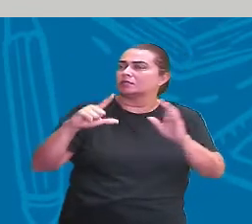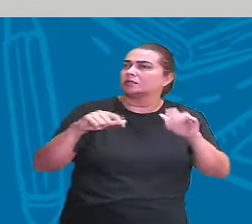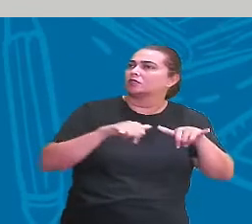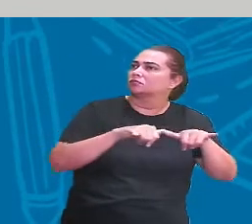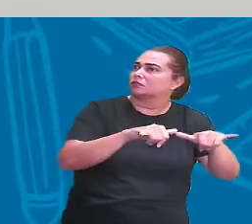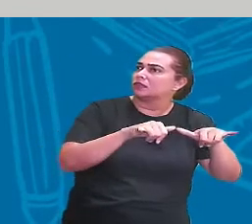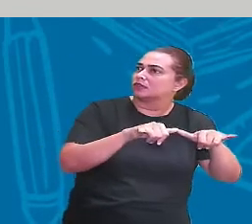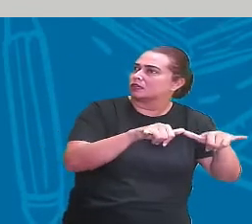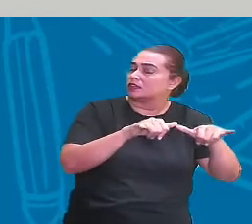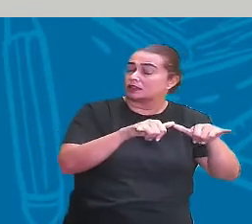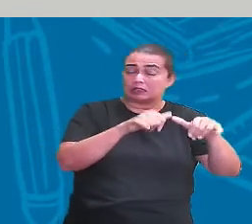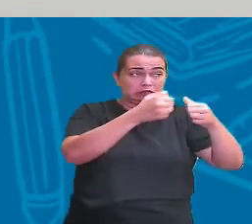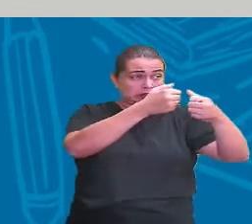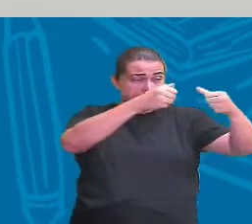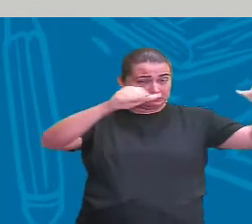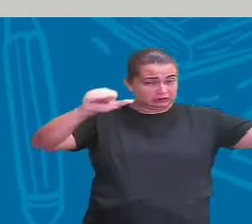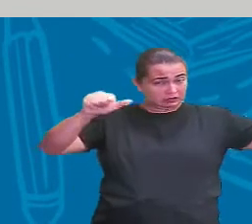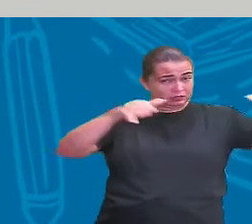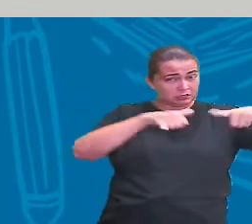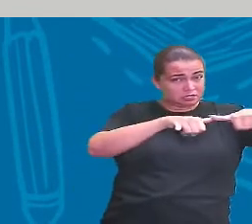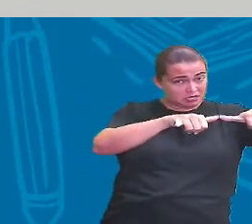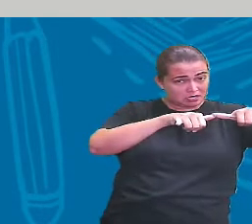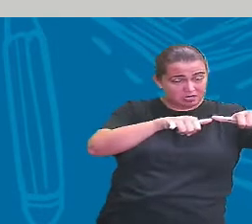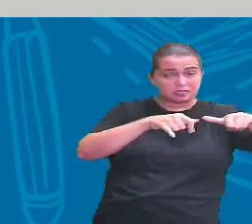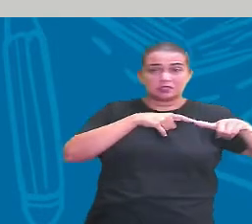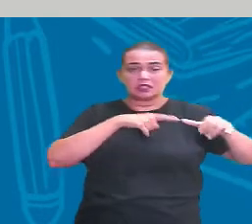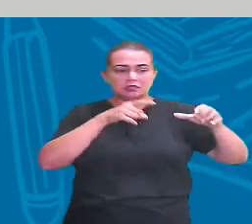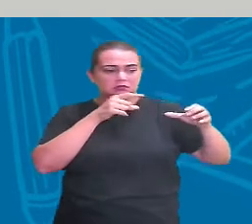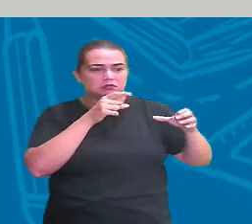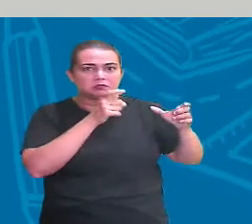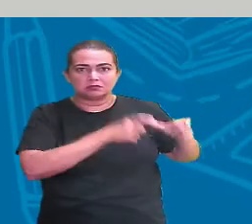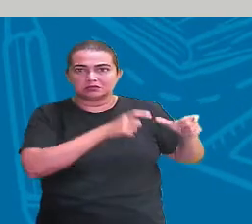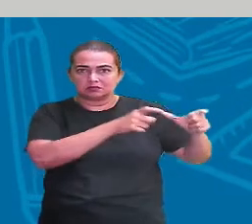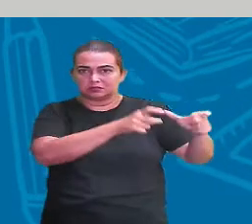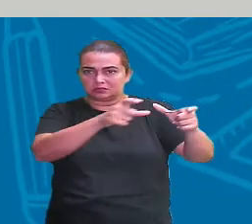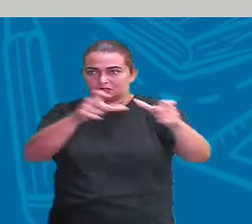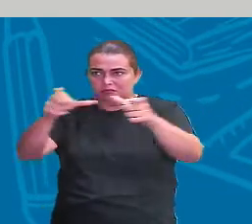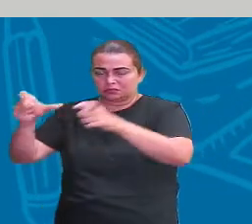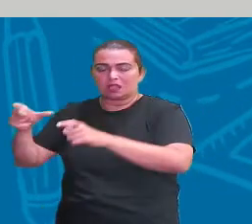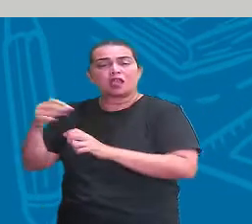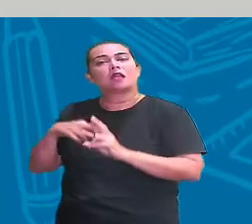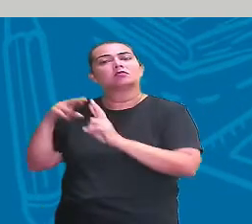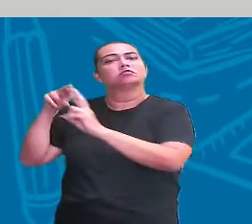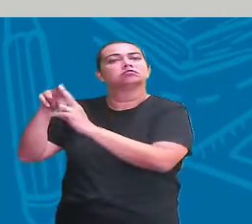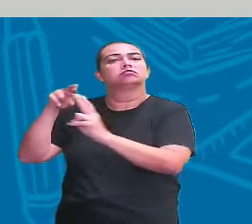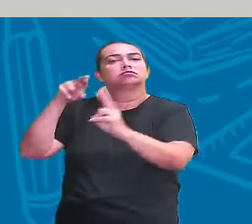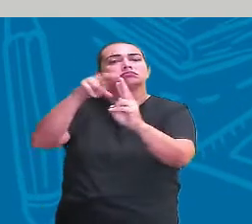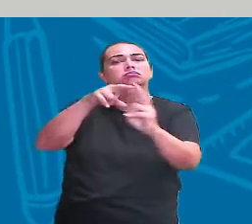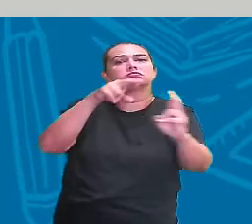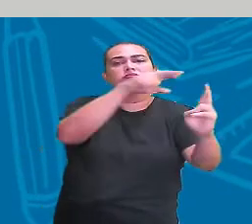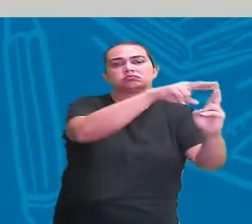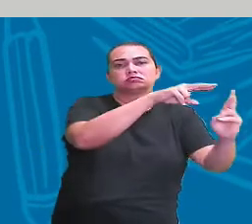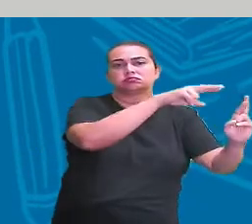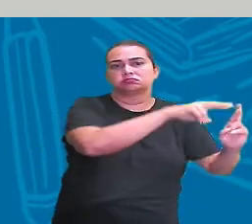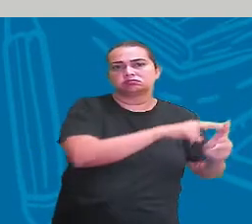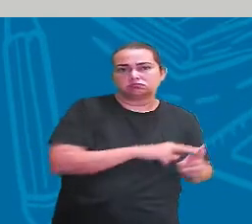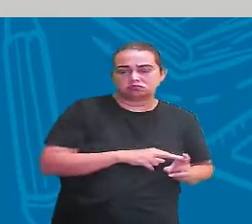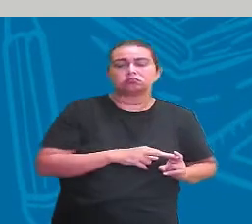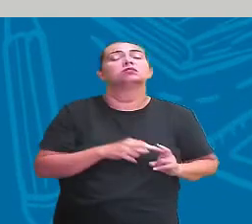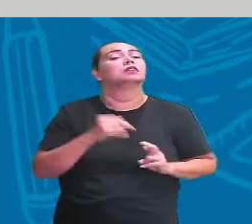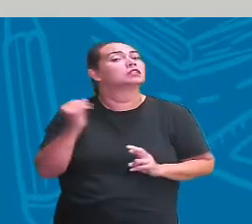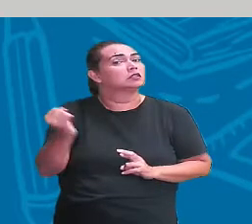supermercado muito grande. Então, esses elementos são pontos de referência e que faz toda a